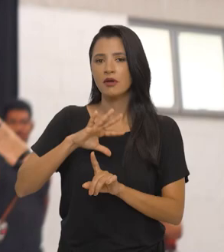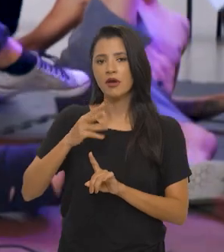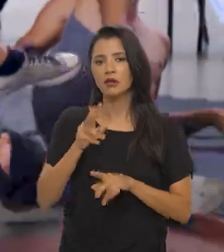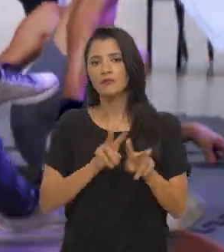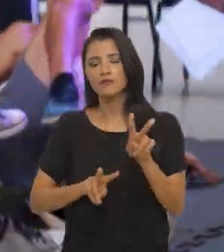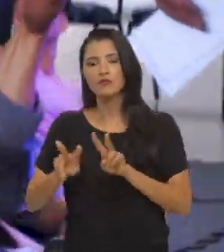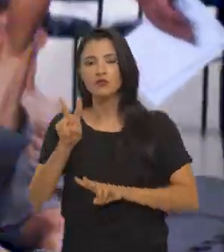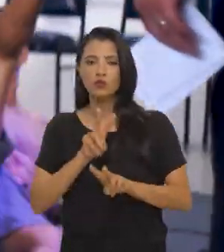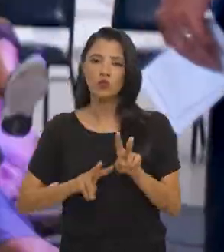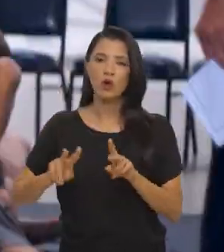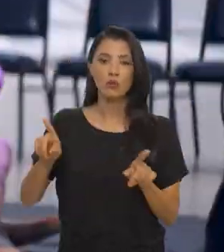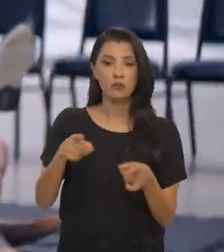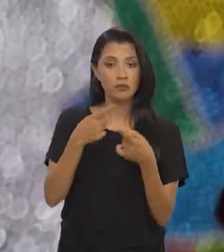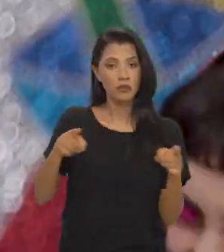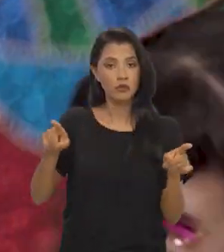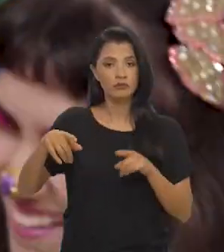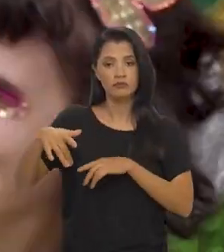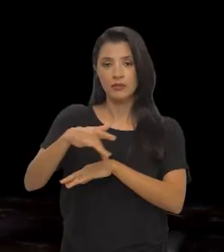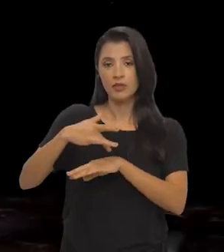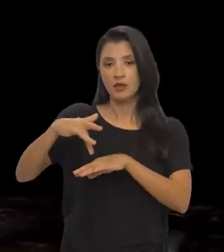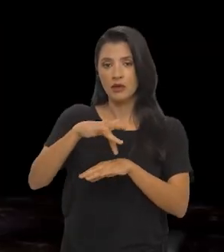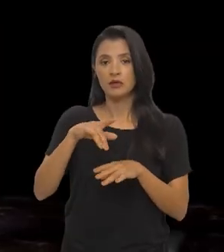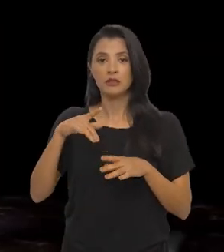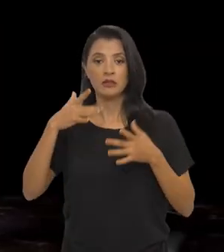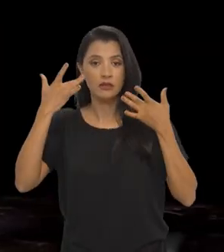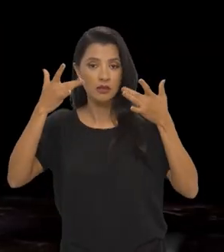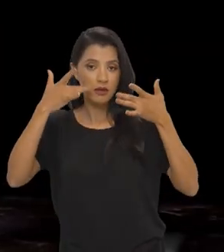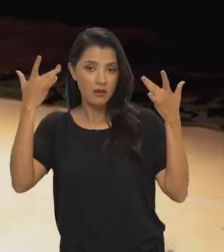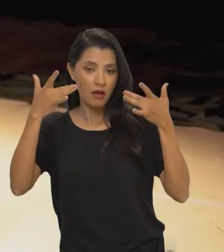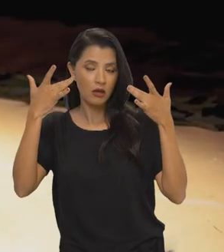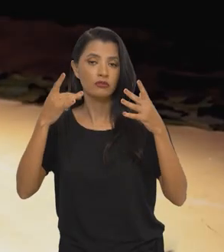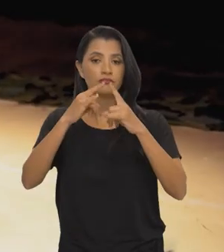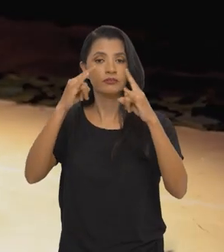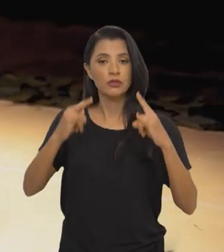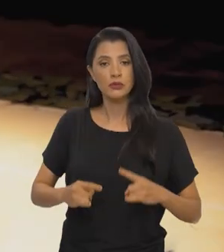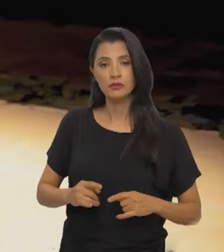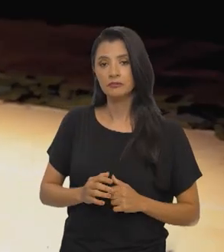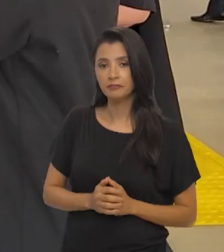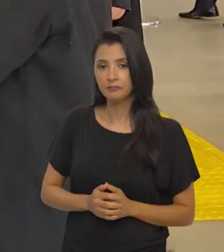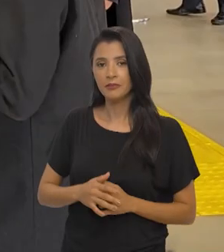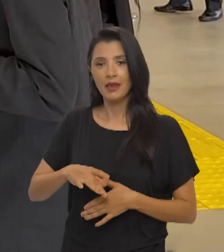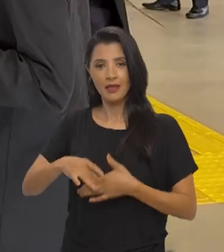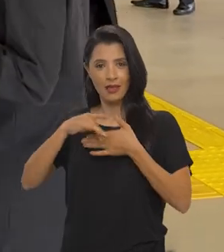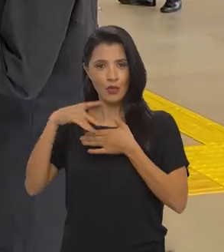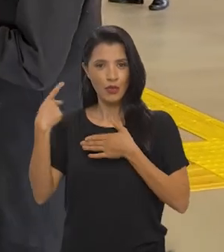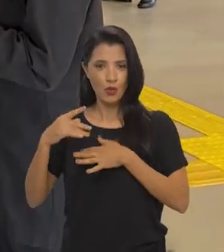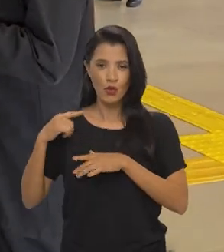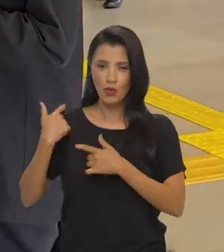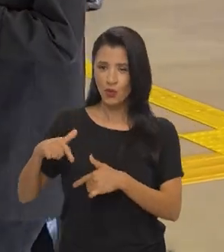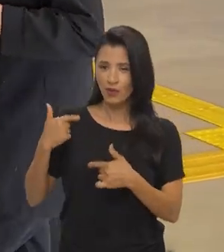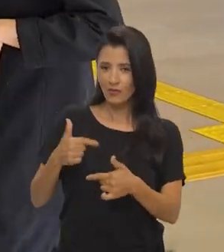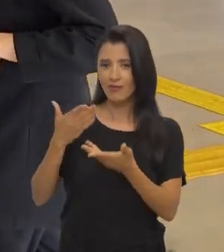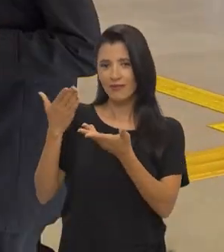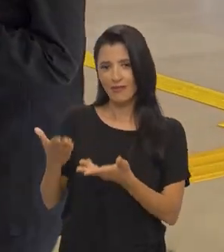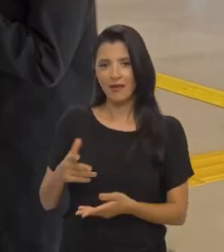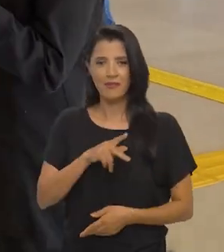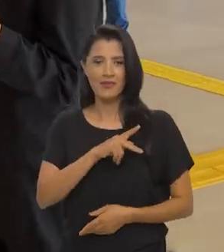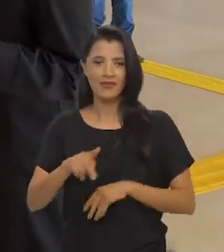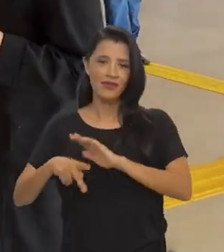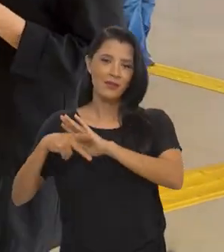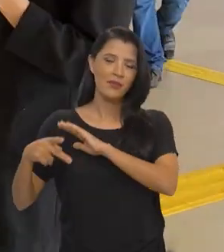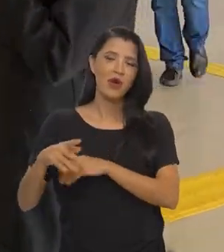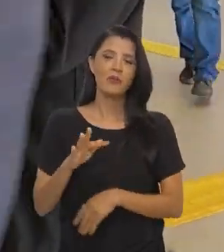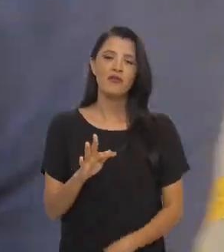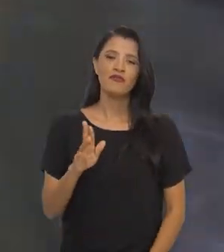fomento às artes visuais, à música, à dança, ao teatro e ao circo. Quem comanda todo esse trabalho